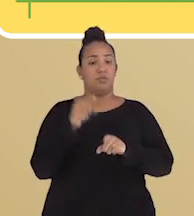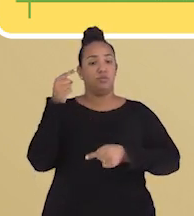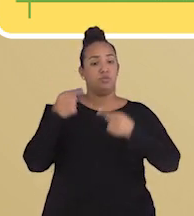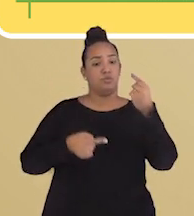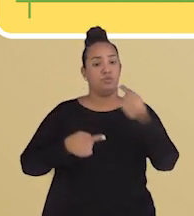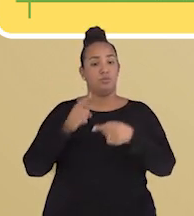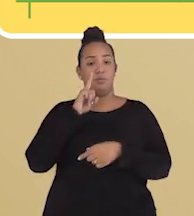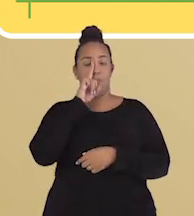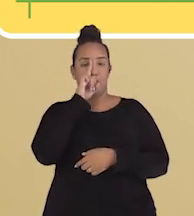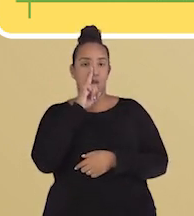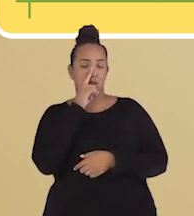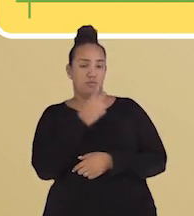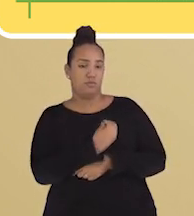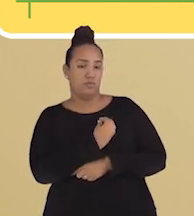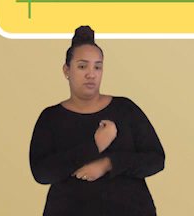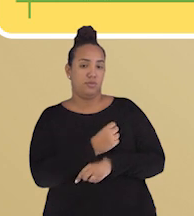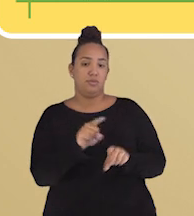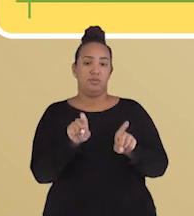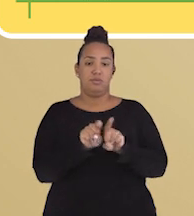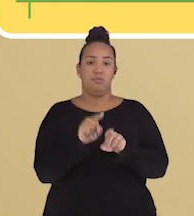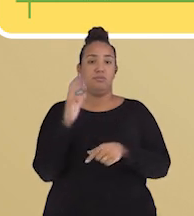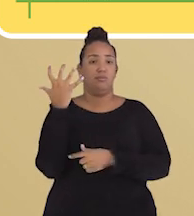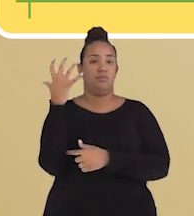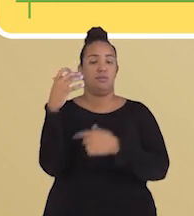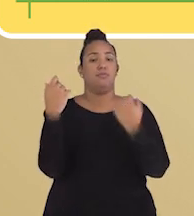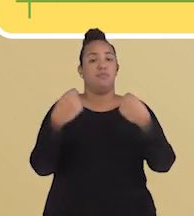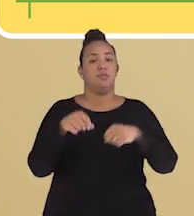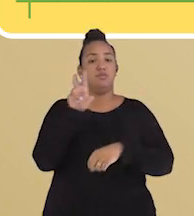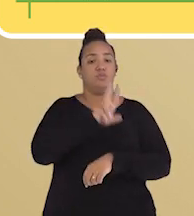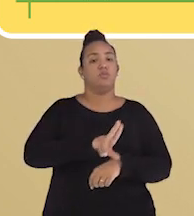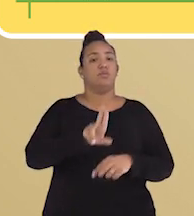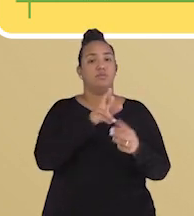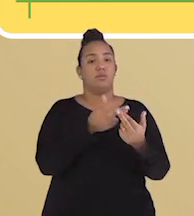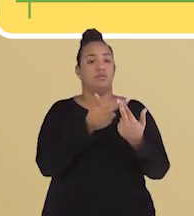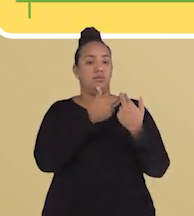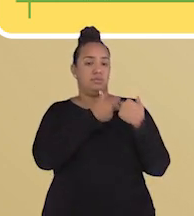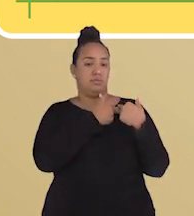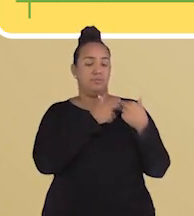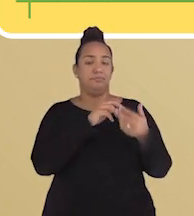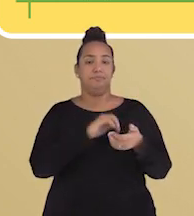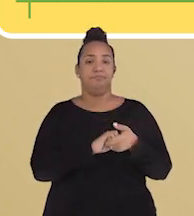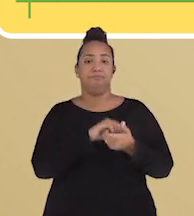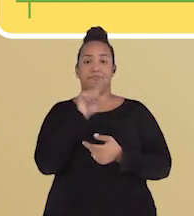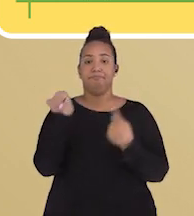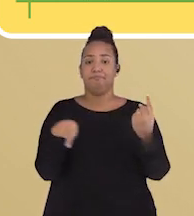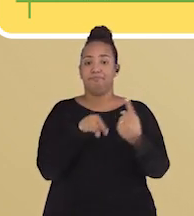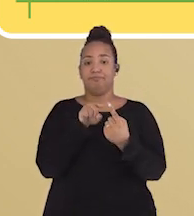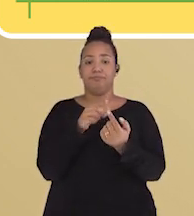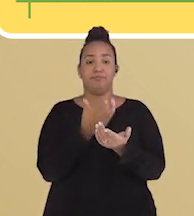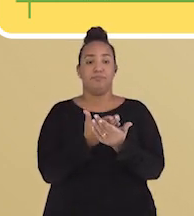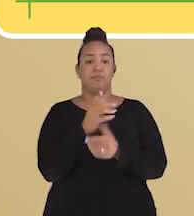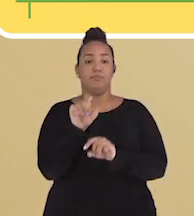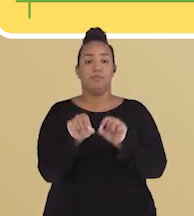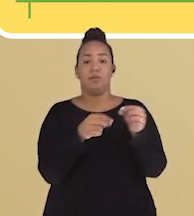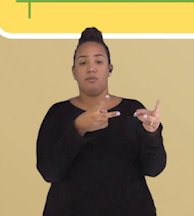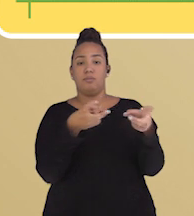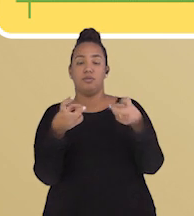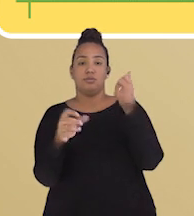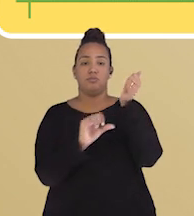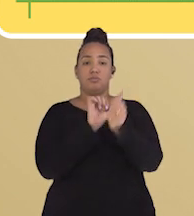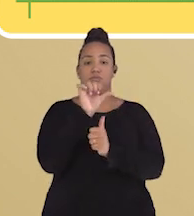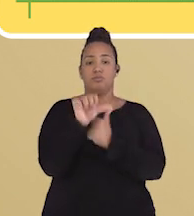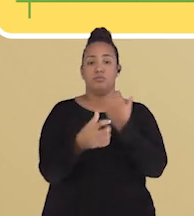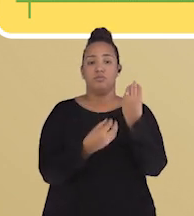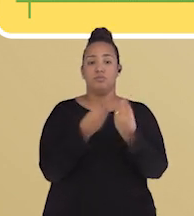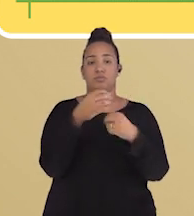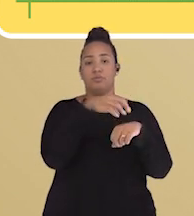para a vida e para o ambiente e seu uso responsável. O objetivo da aula é observar as mudanças nas formas